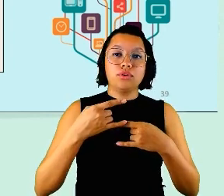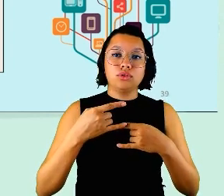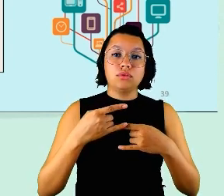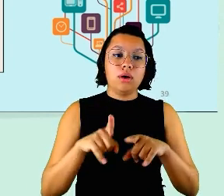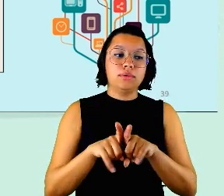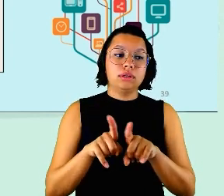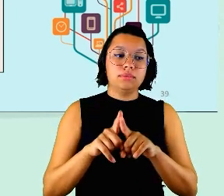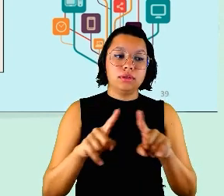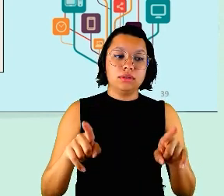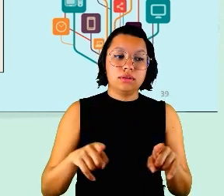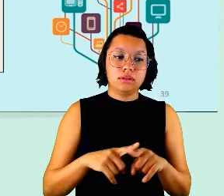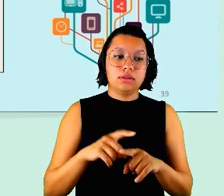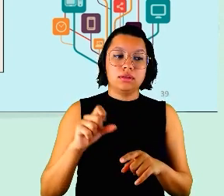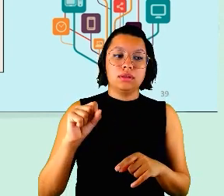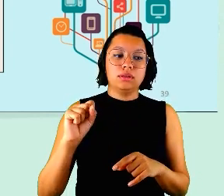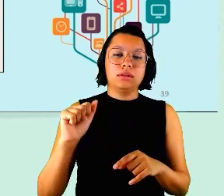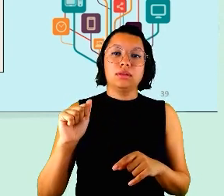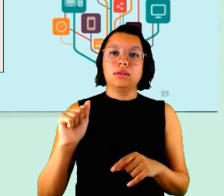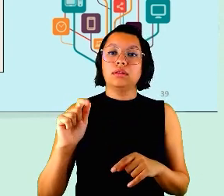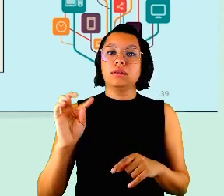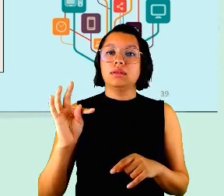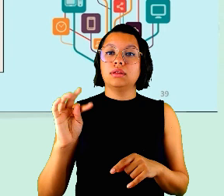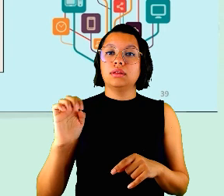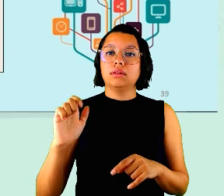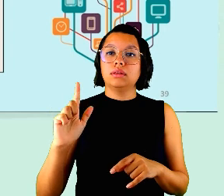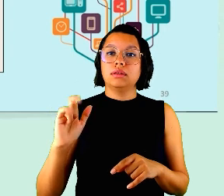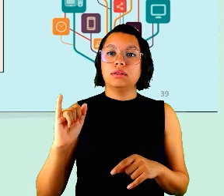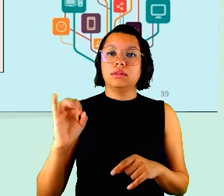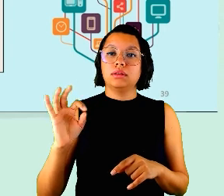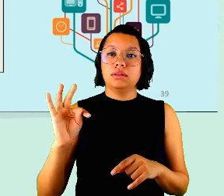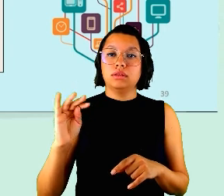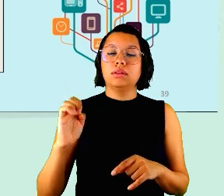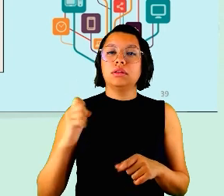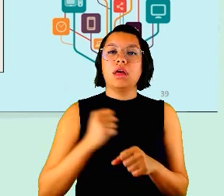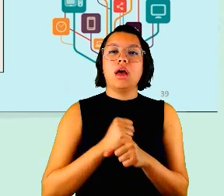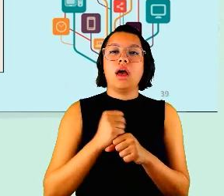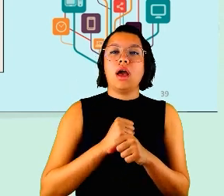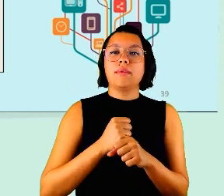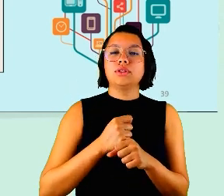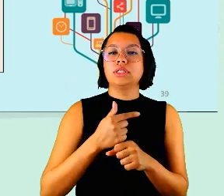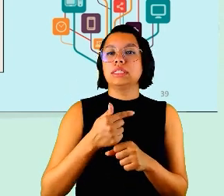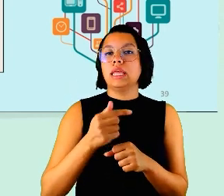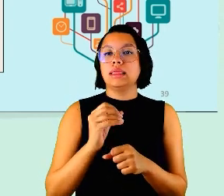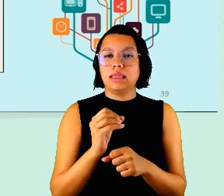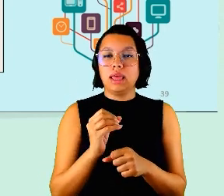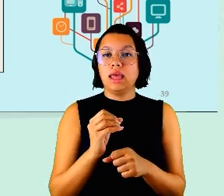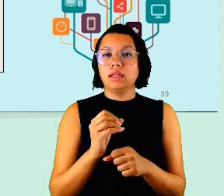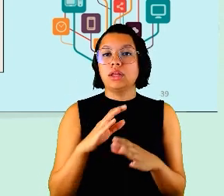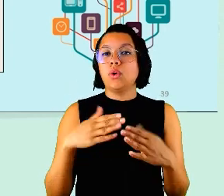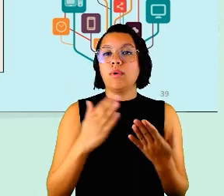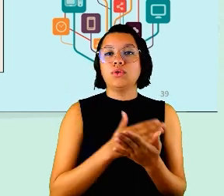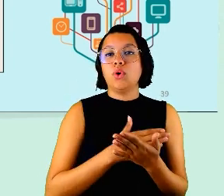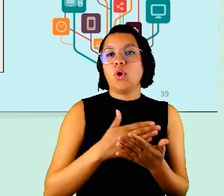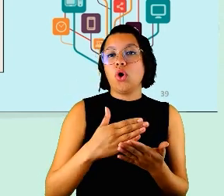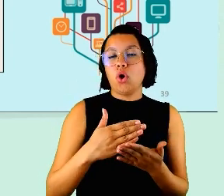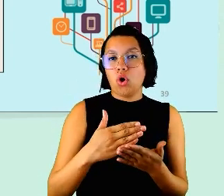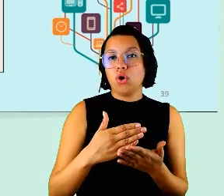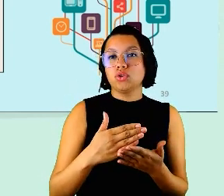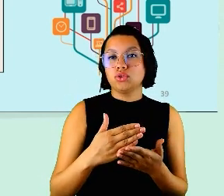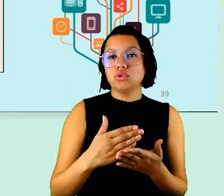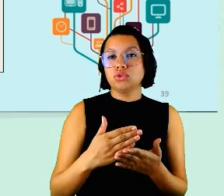que coisa isso é antigo pra caramba na década de 70 Niles nos Estados Unidos quando começou a primeira onda de teletrabalho